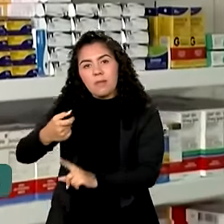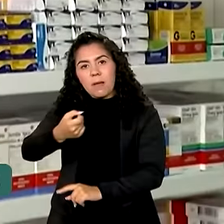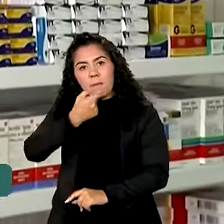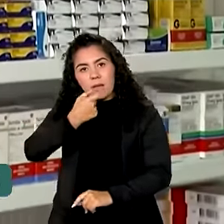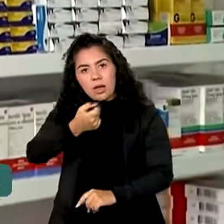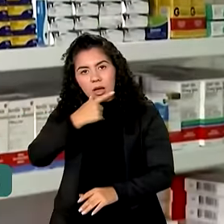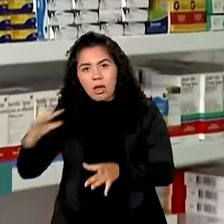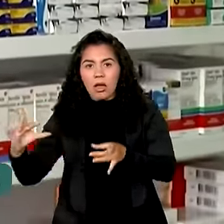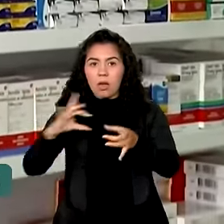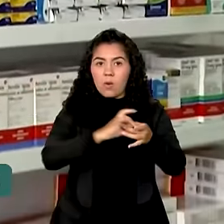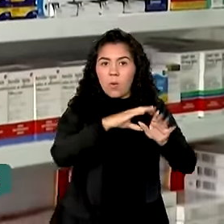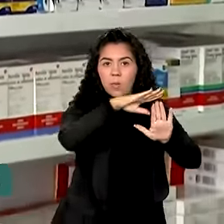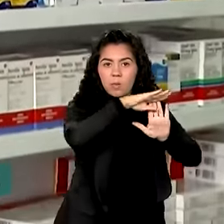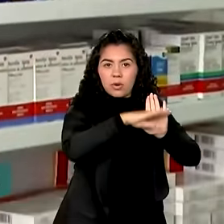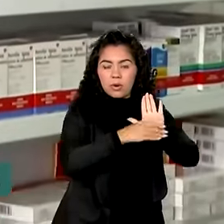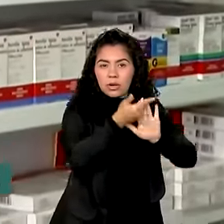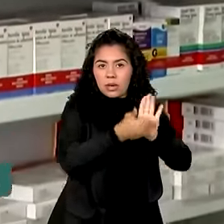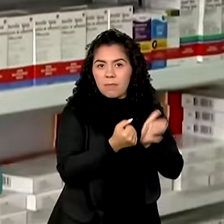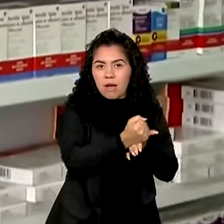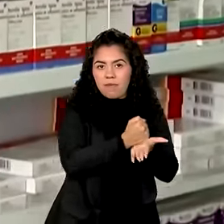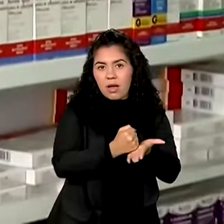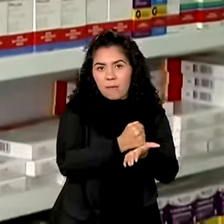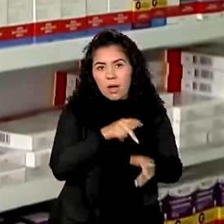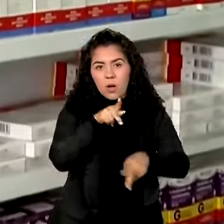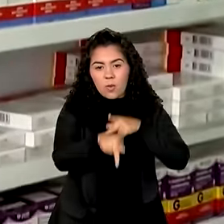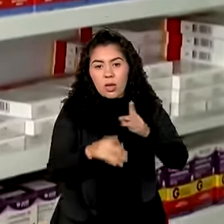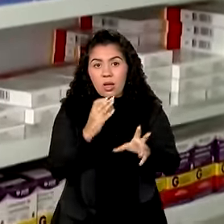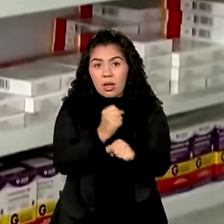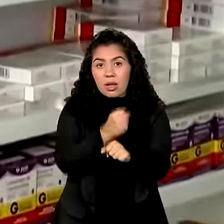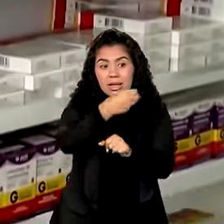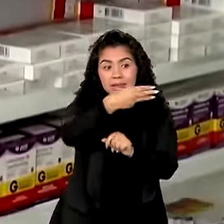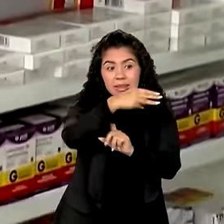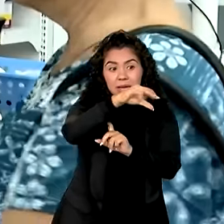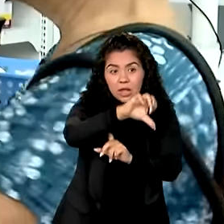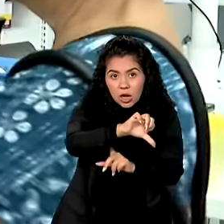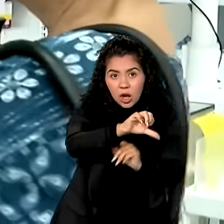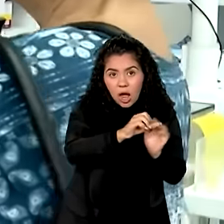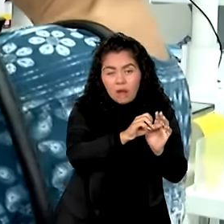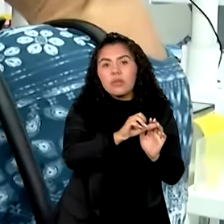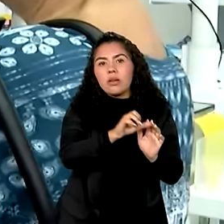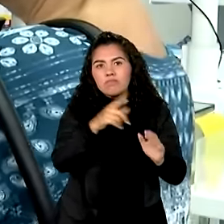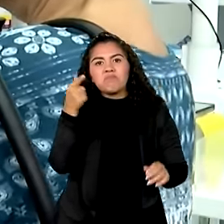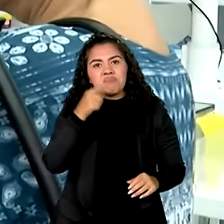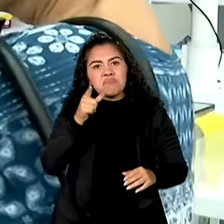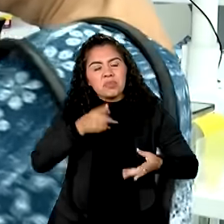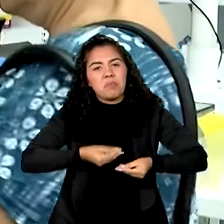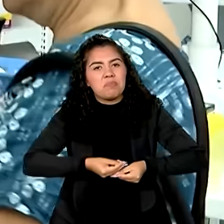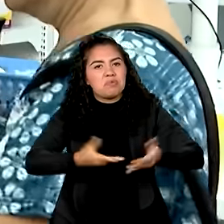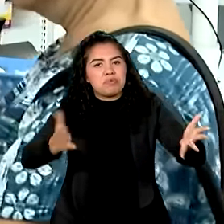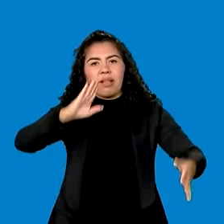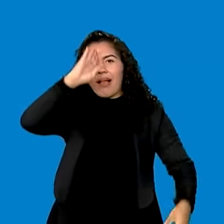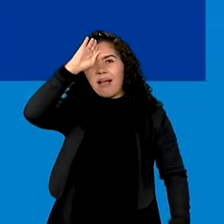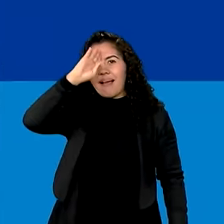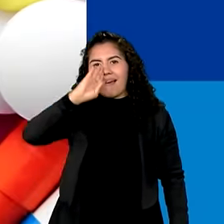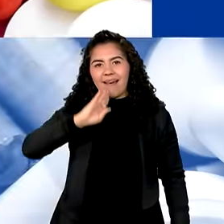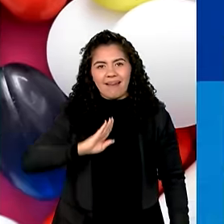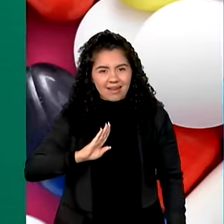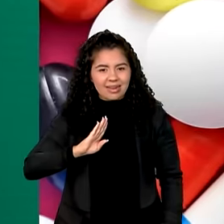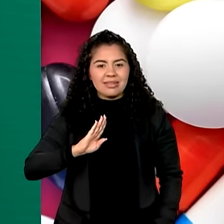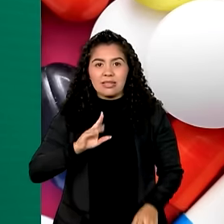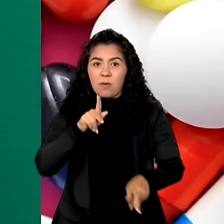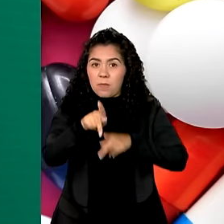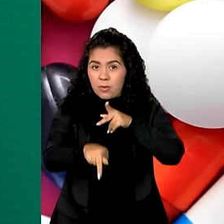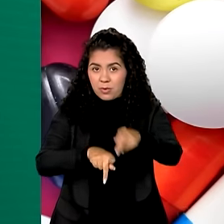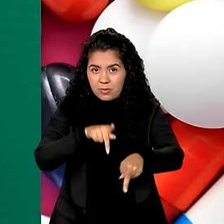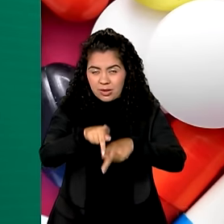Popular. Agora, 39 dos 41 itens distribuídos pelo programa são totalmente de graça para a